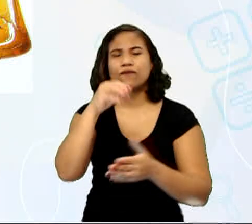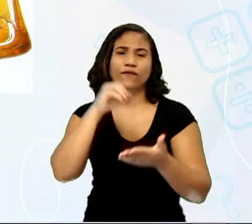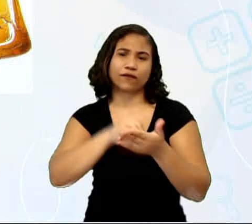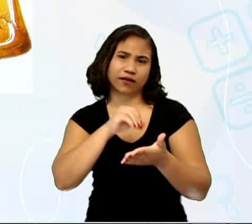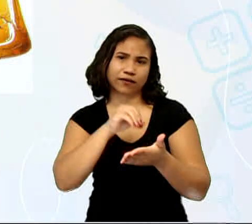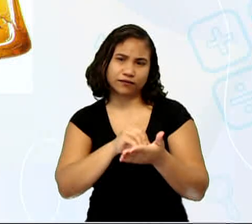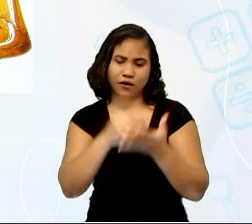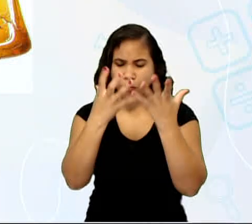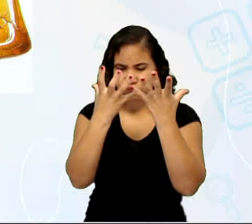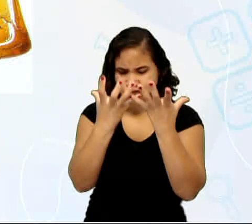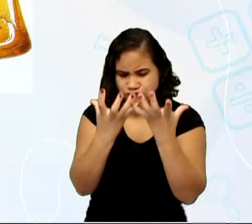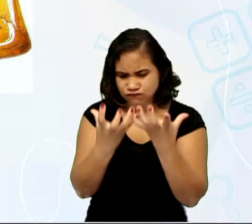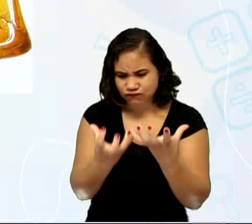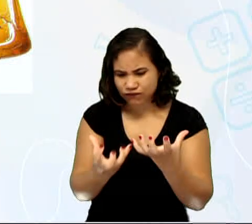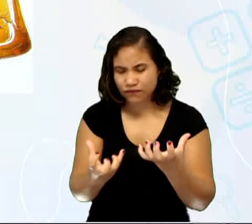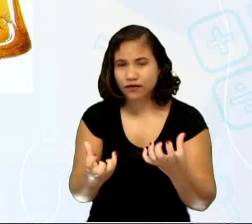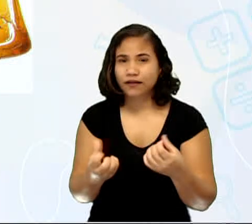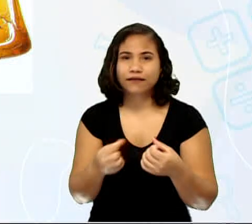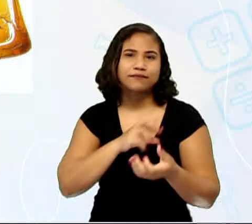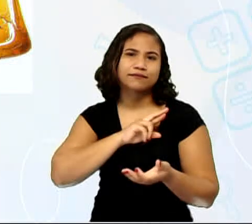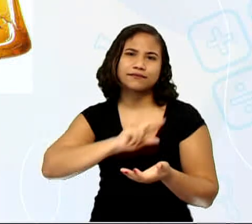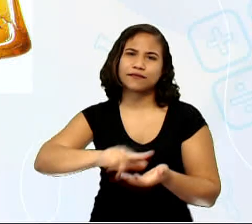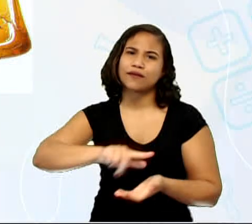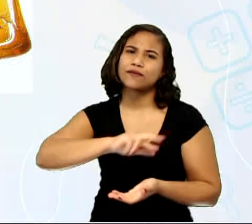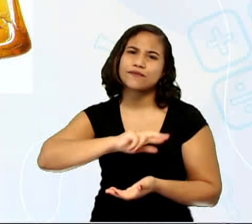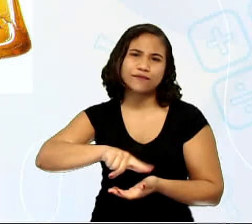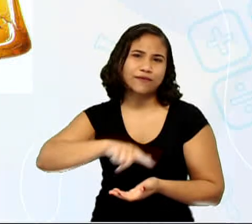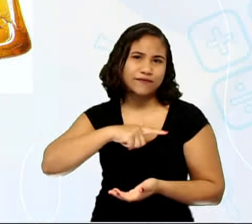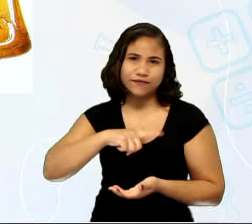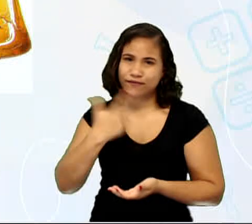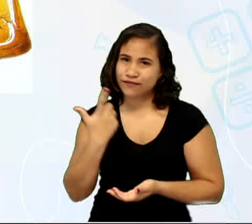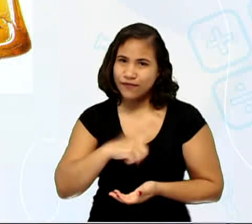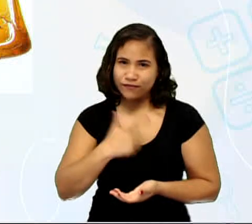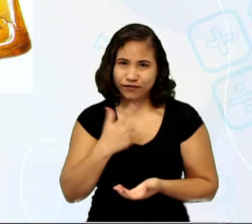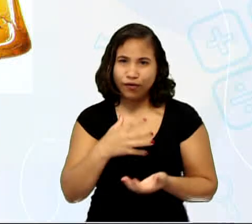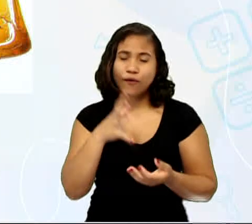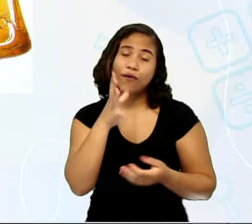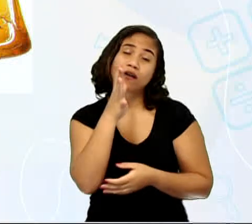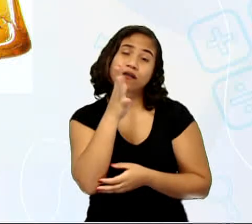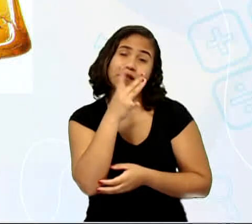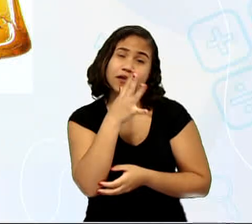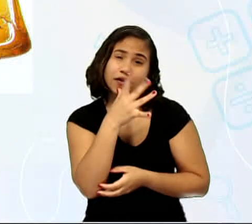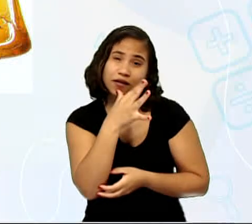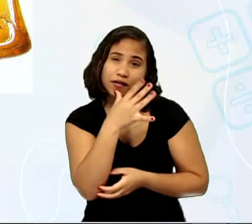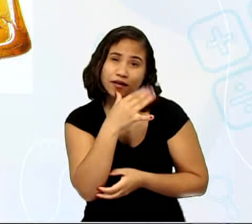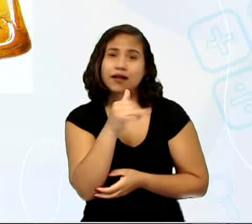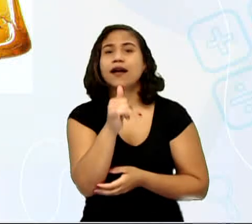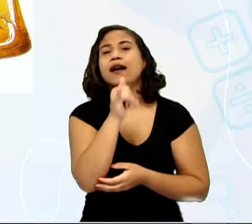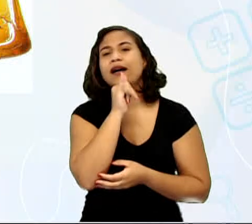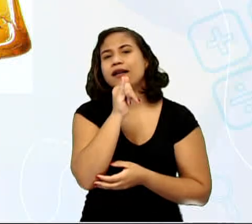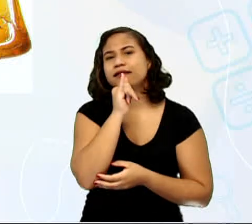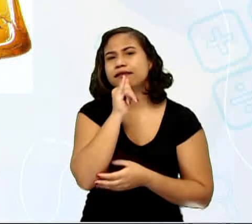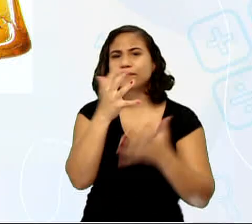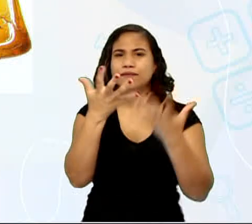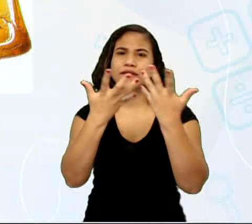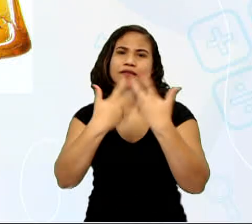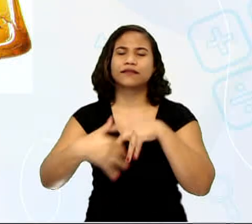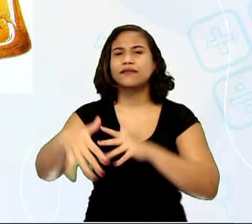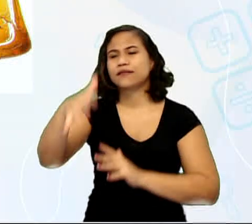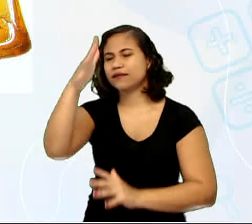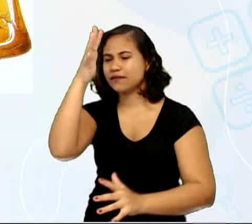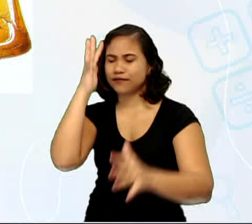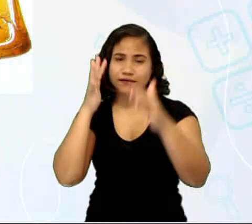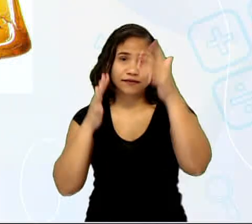decomposição pode não ocorrer ou se tornar de forma lenta. Exemplos da natureza são os